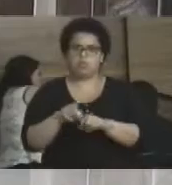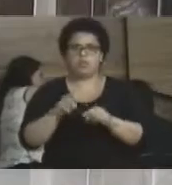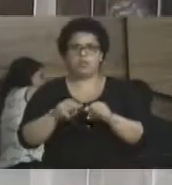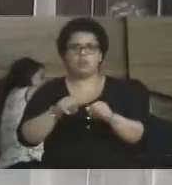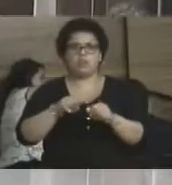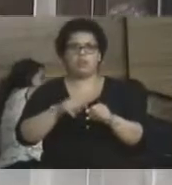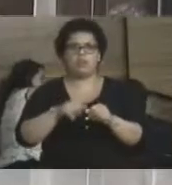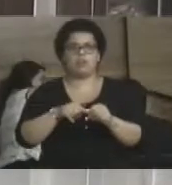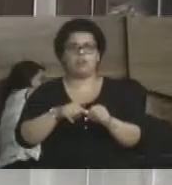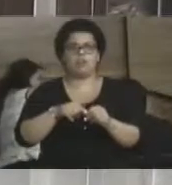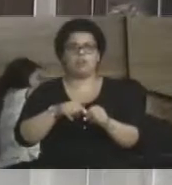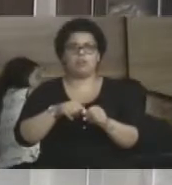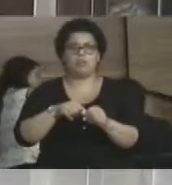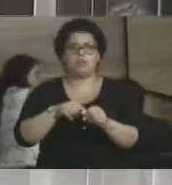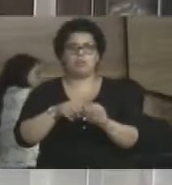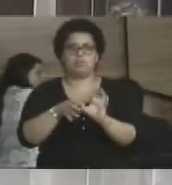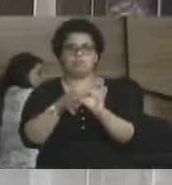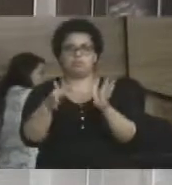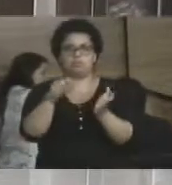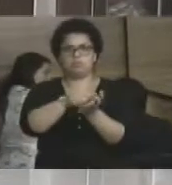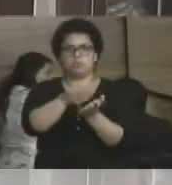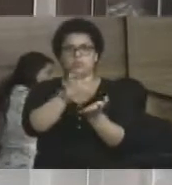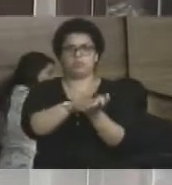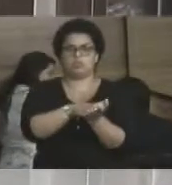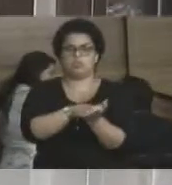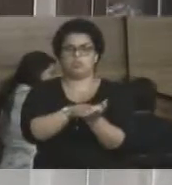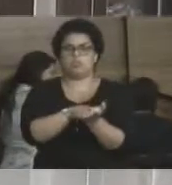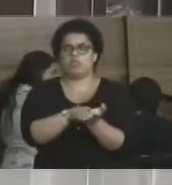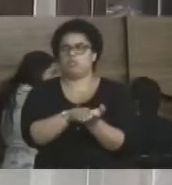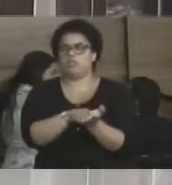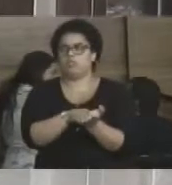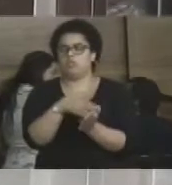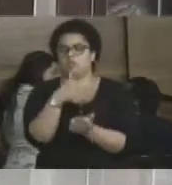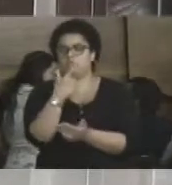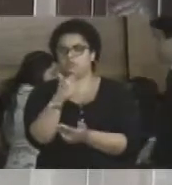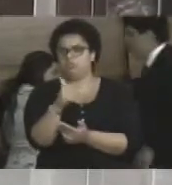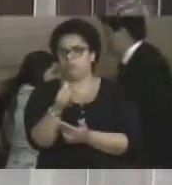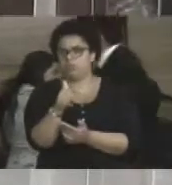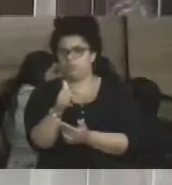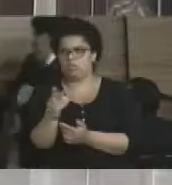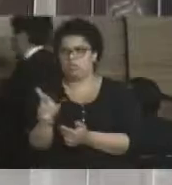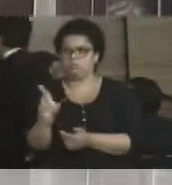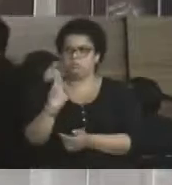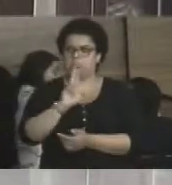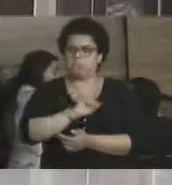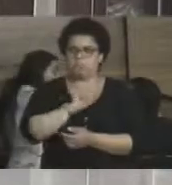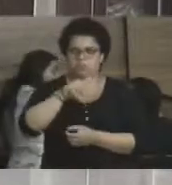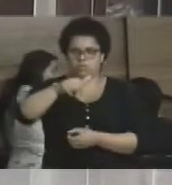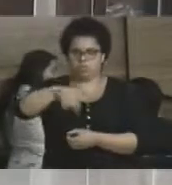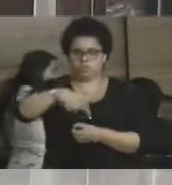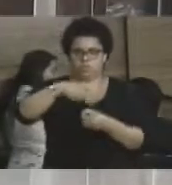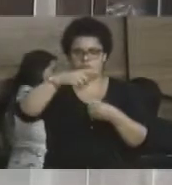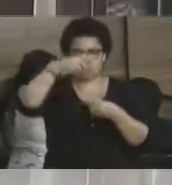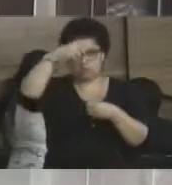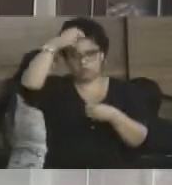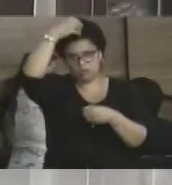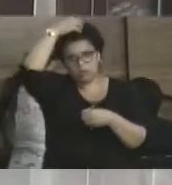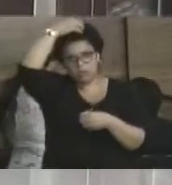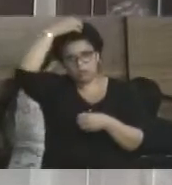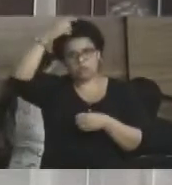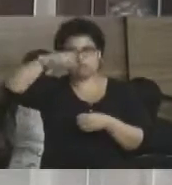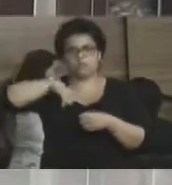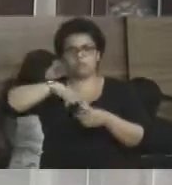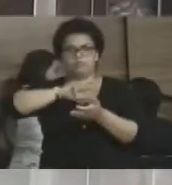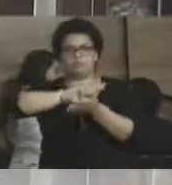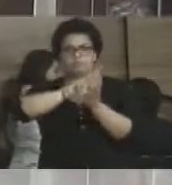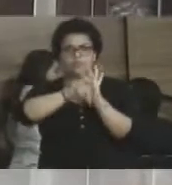fiscal que existe o Brasfels, e a contrapartida que não está tendo um retorno ao nosso município, já que a gente tem vários trabalhadores